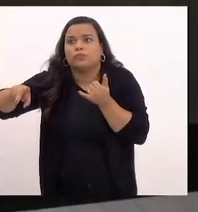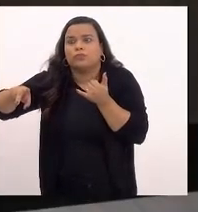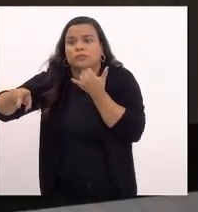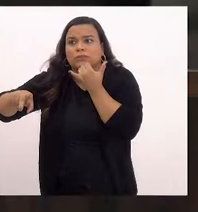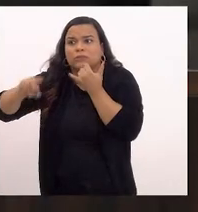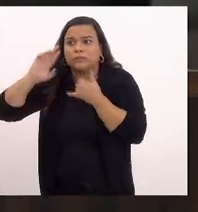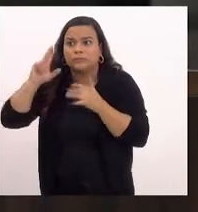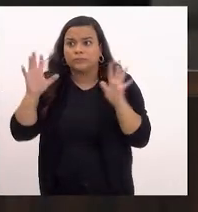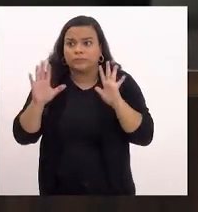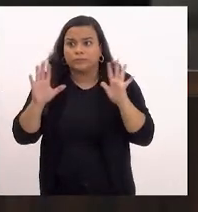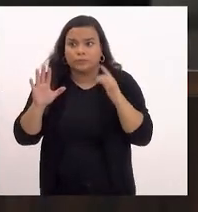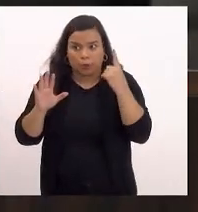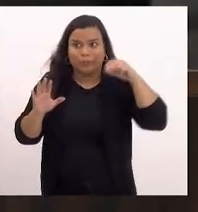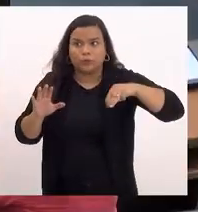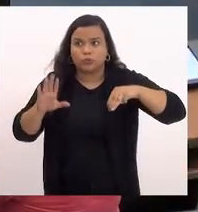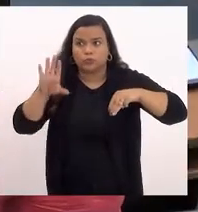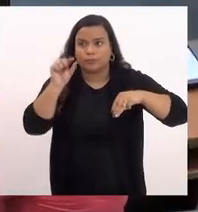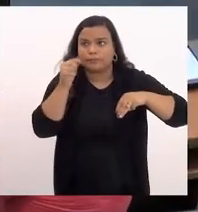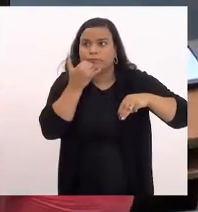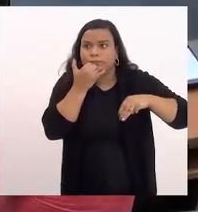599-A. Um minuto, presidente.